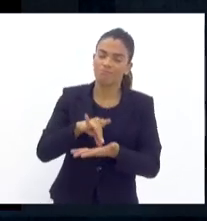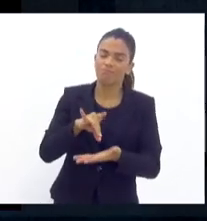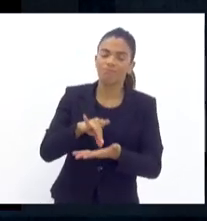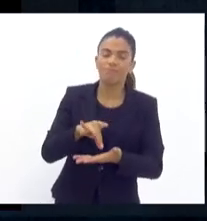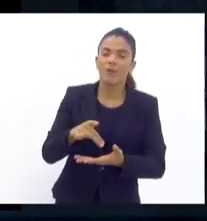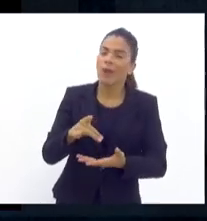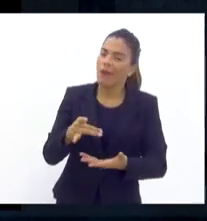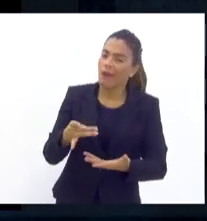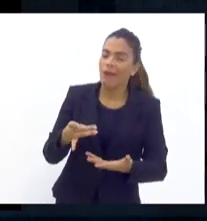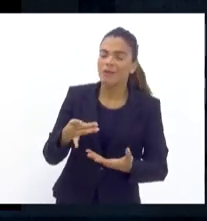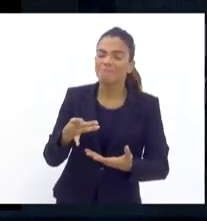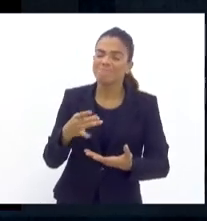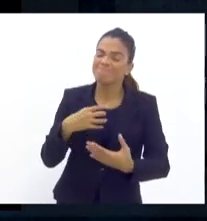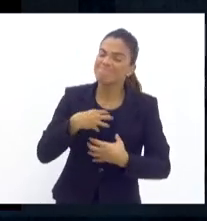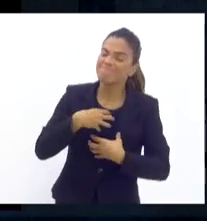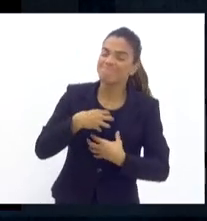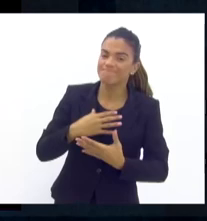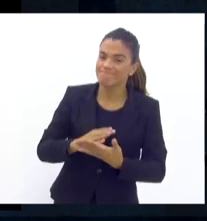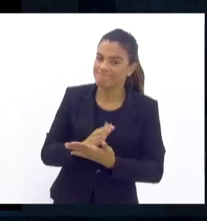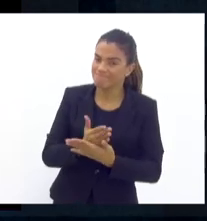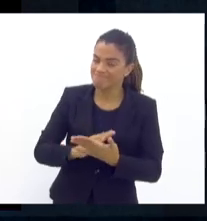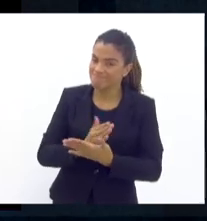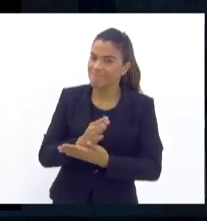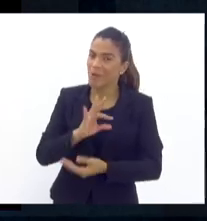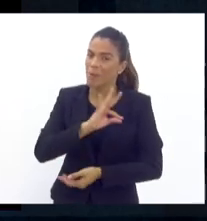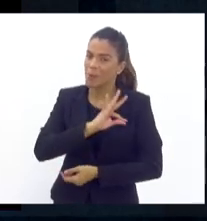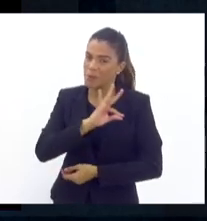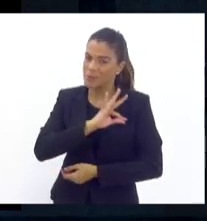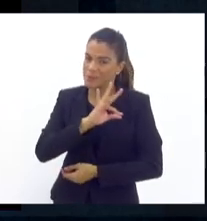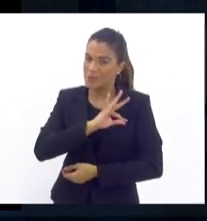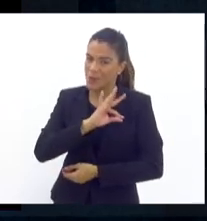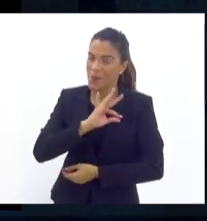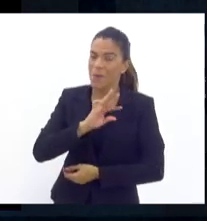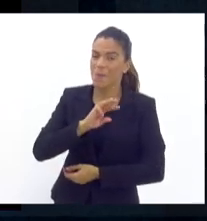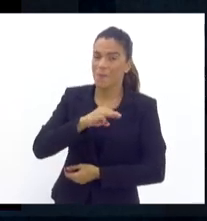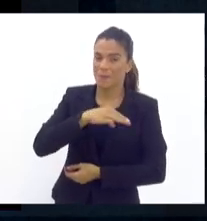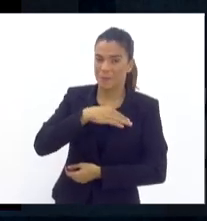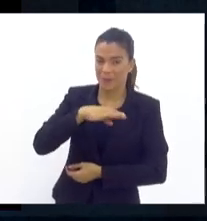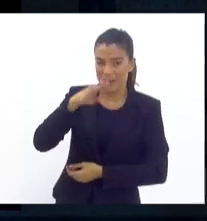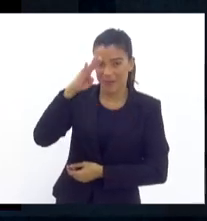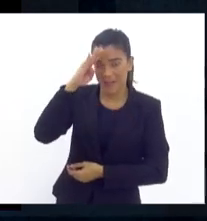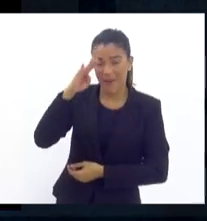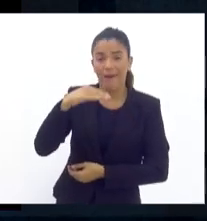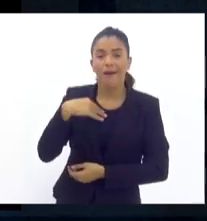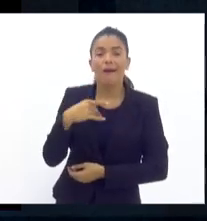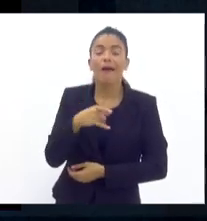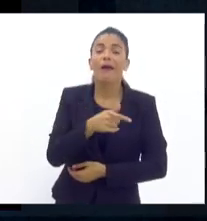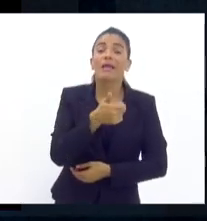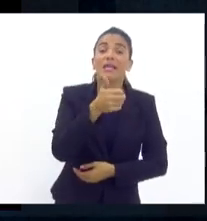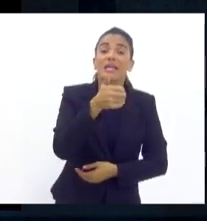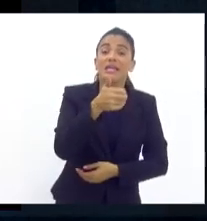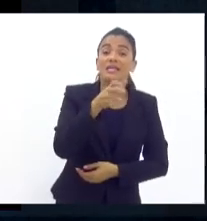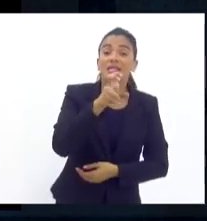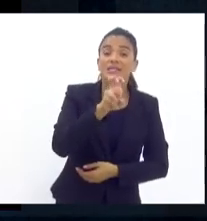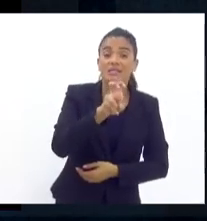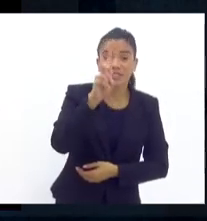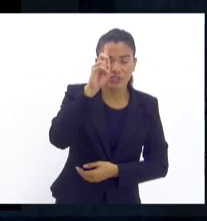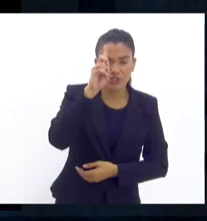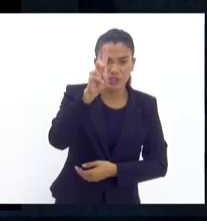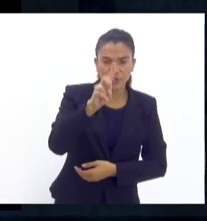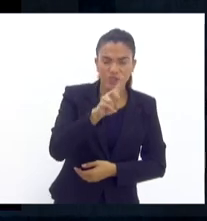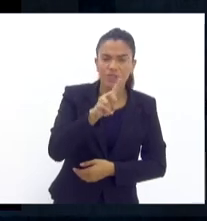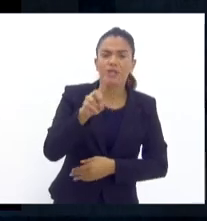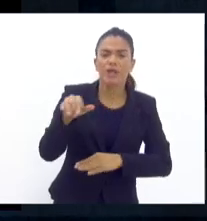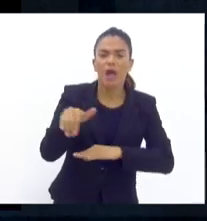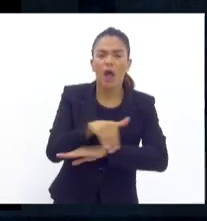certo desconforto para o policial militar quando ele prende em menos de 15 dias, ele vê o